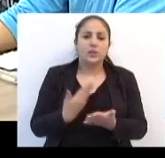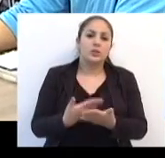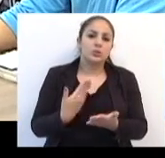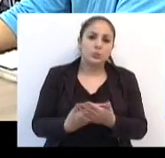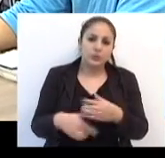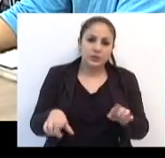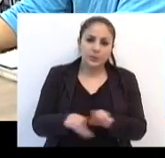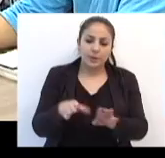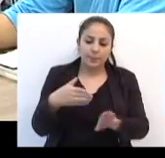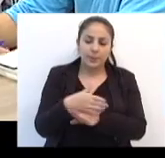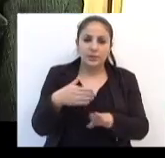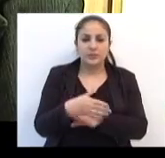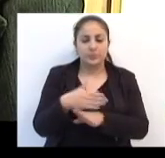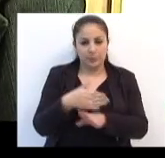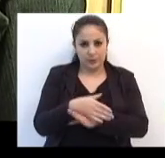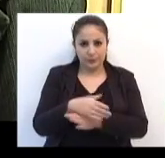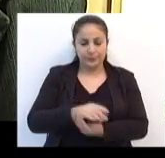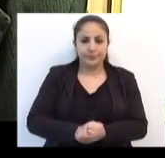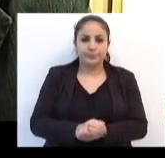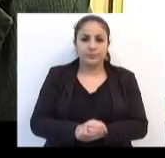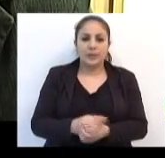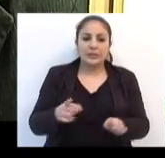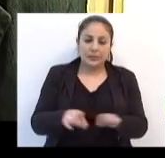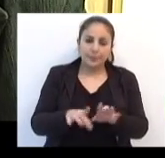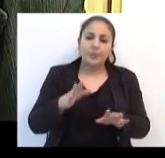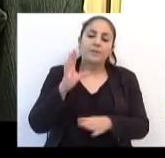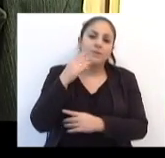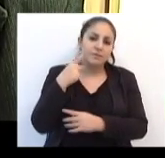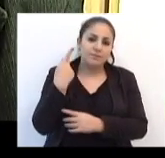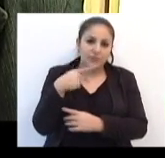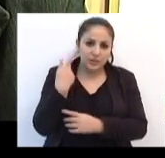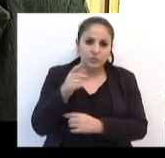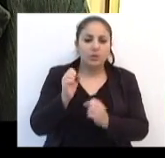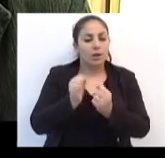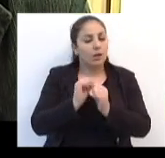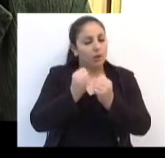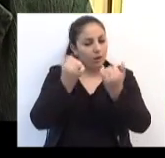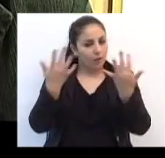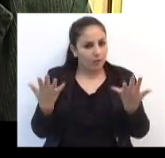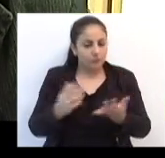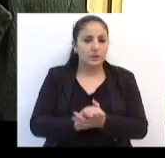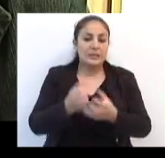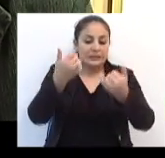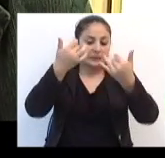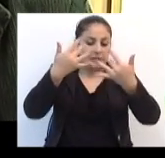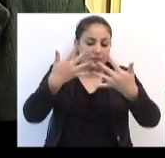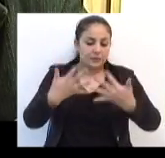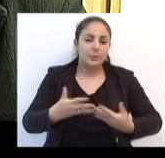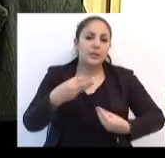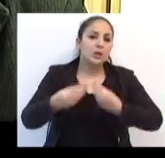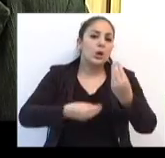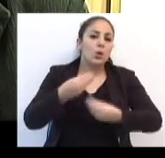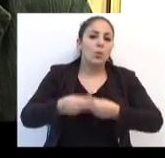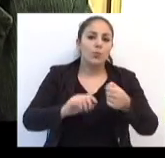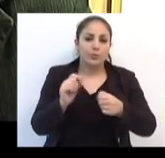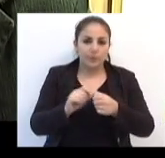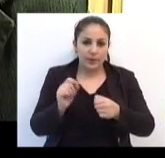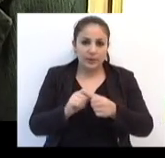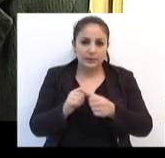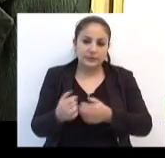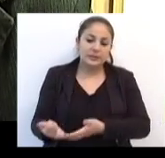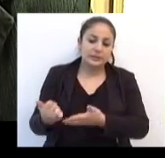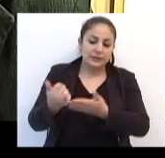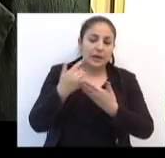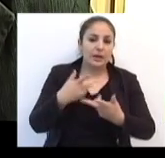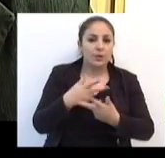estudantes que estão participando à frente, além dos vereadores, é claro, que ele explique, que ele diga para nós e nos traga subsídios. Quem sabe nós